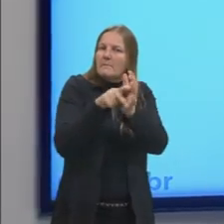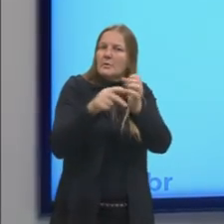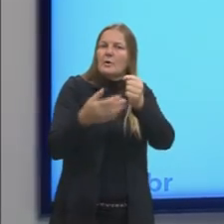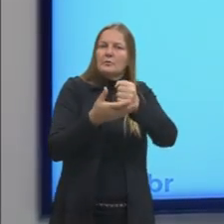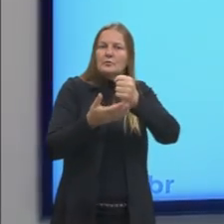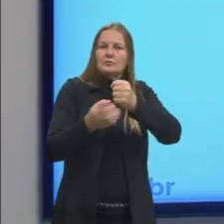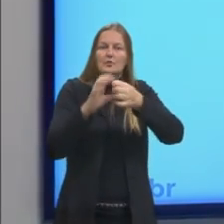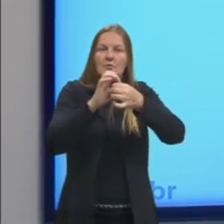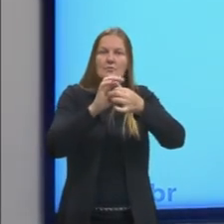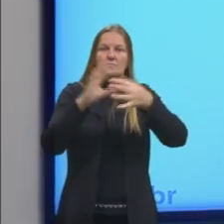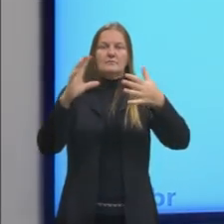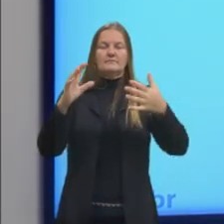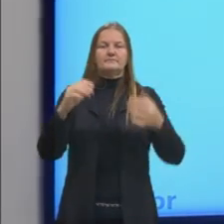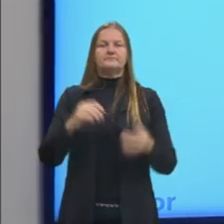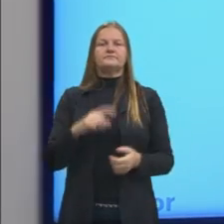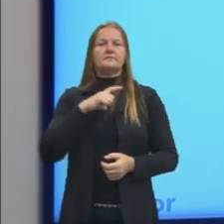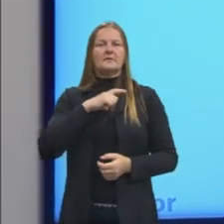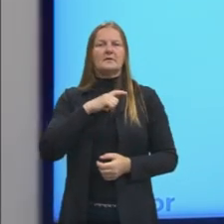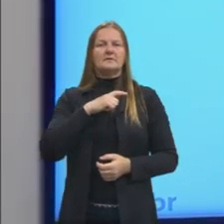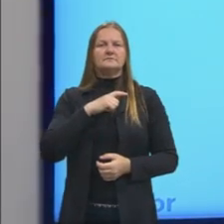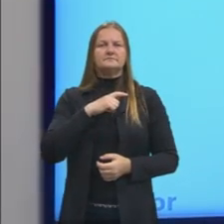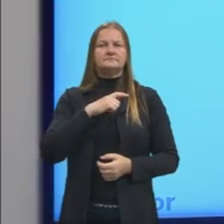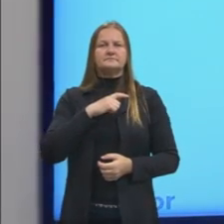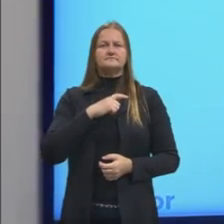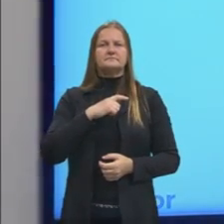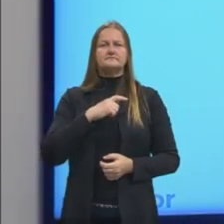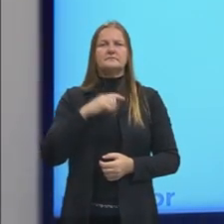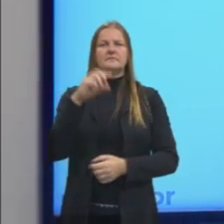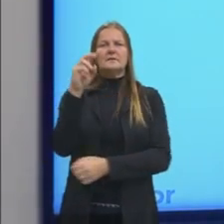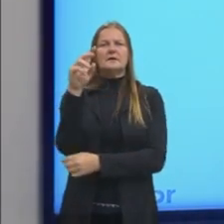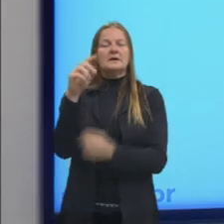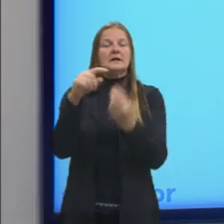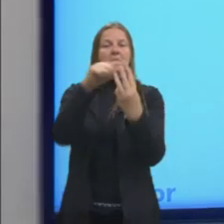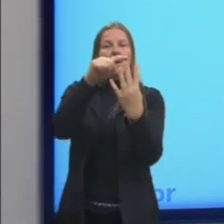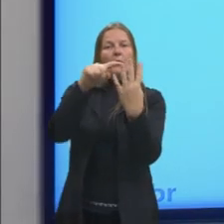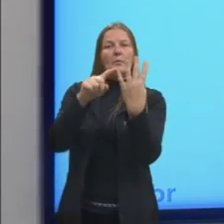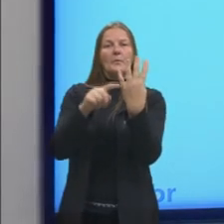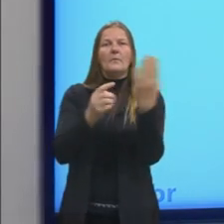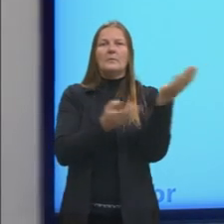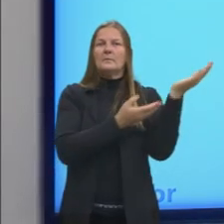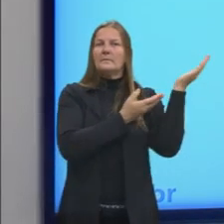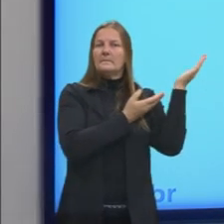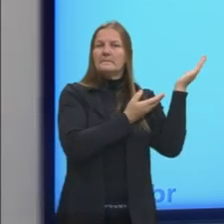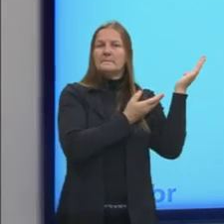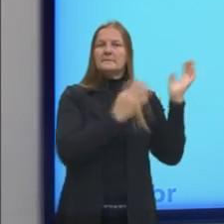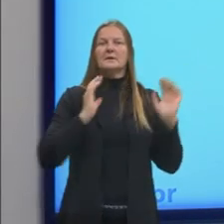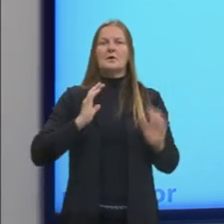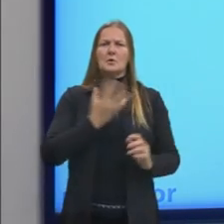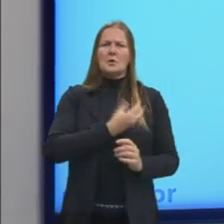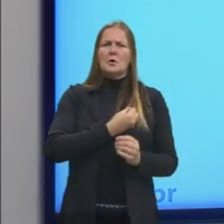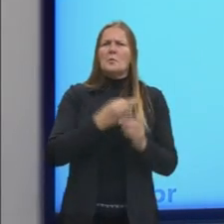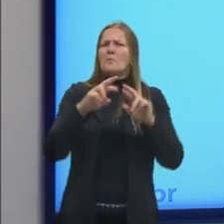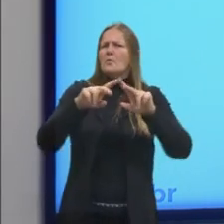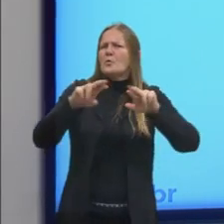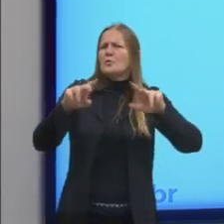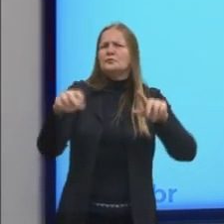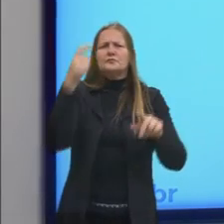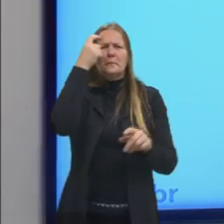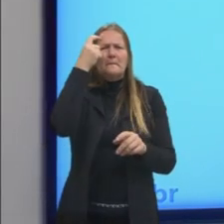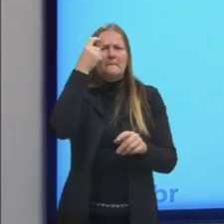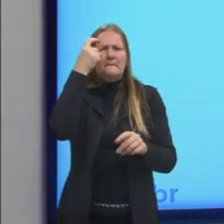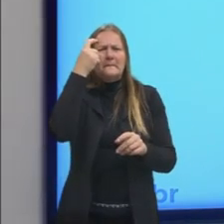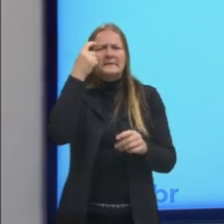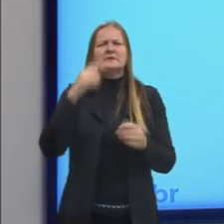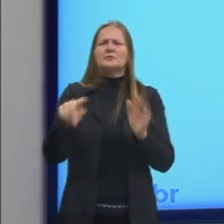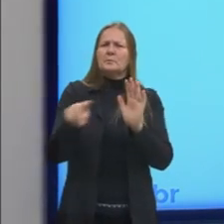depois. O Shakespeare, Dante Alighieri, Boccaccio, Thomas More, os Camões são renascentistas que começam a